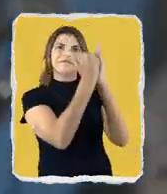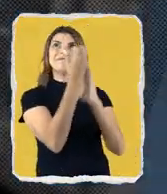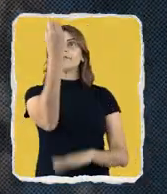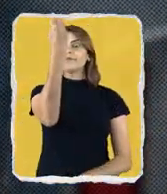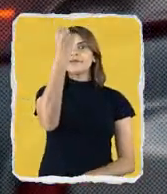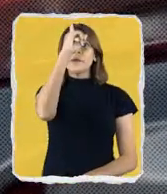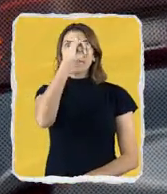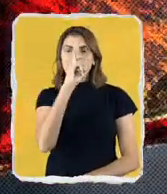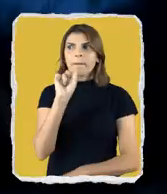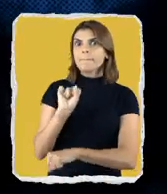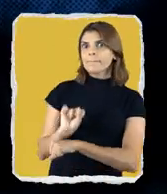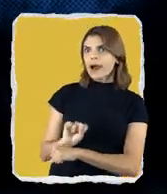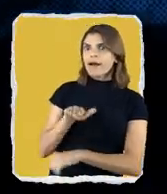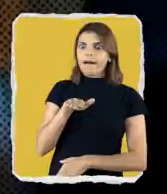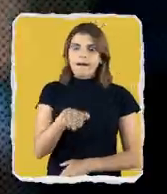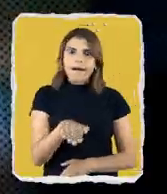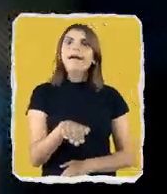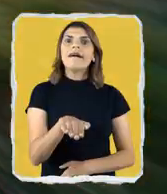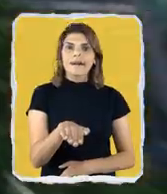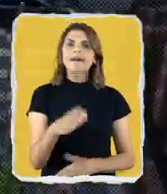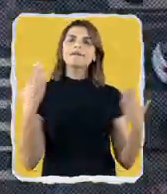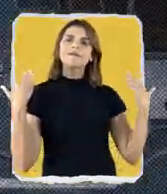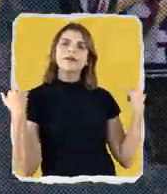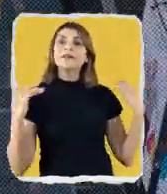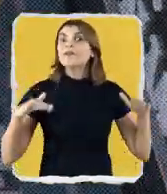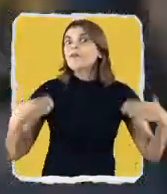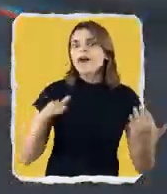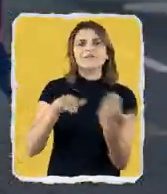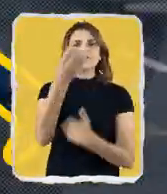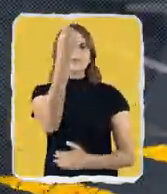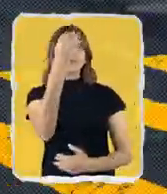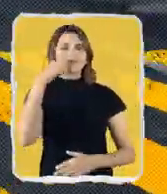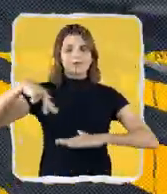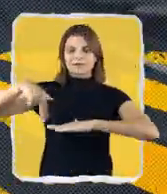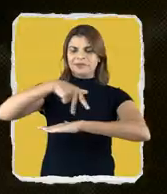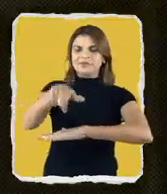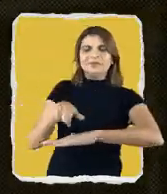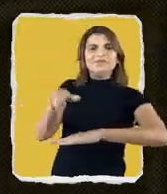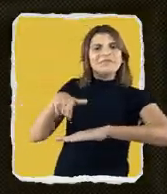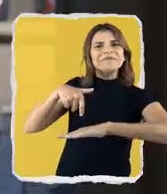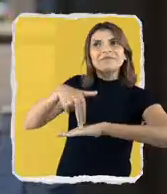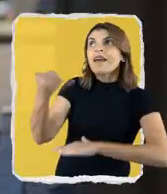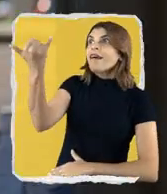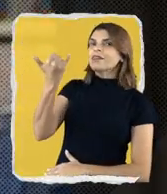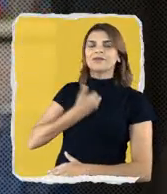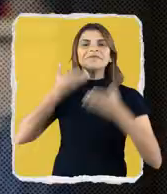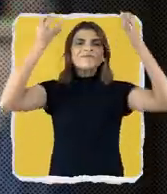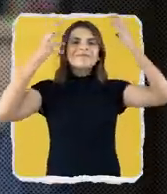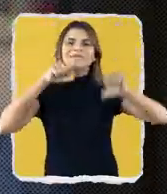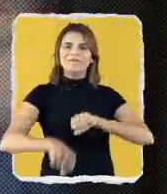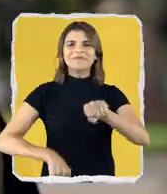Para no amarelo, delay No trânsito qual é o seu rolê? Atravessar na faixa com sinal pra você E